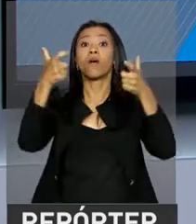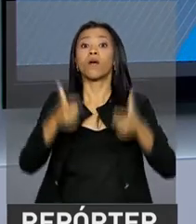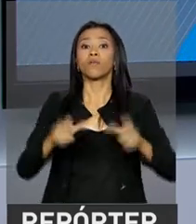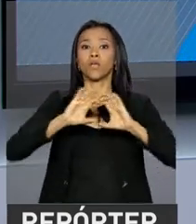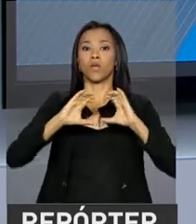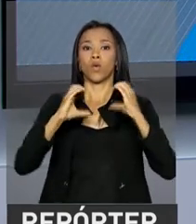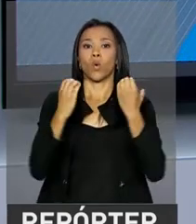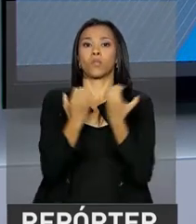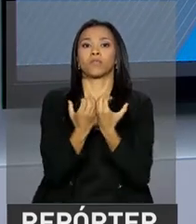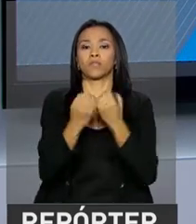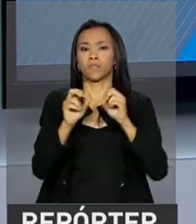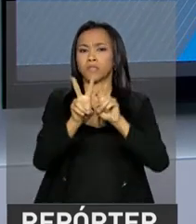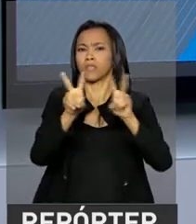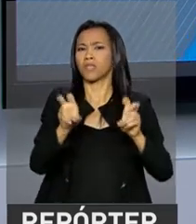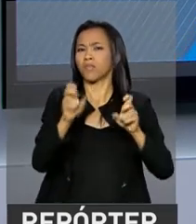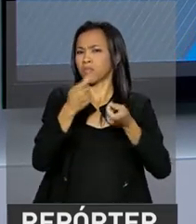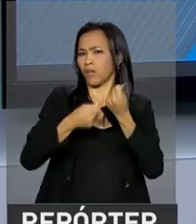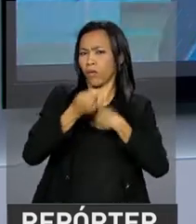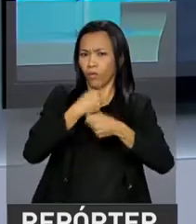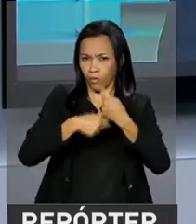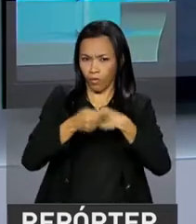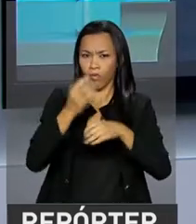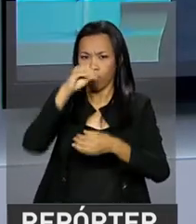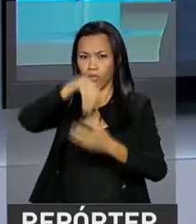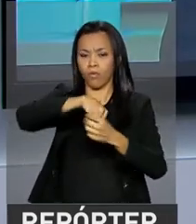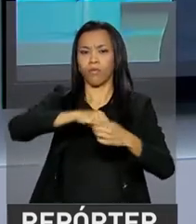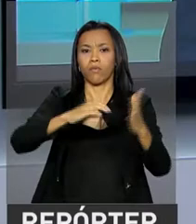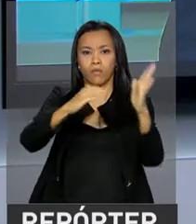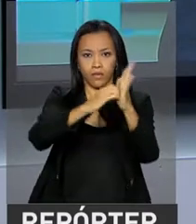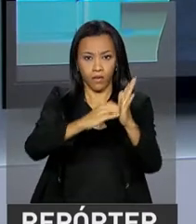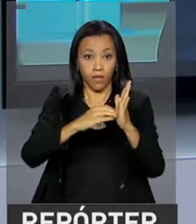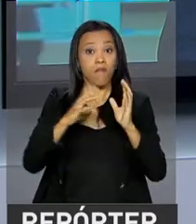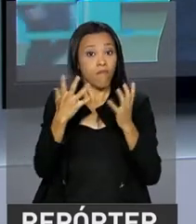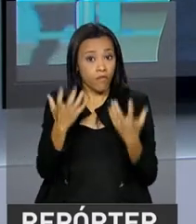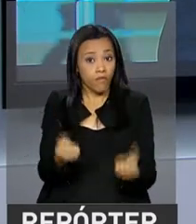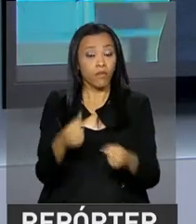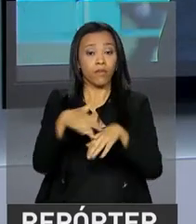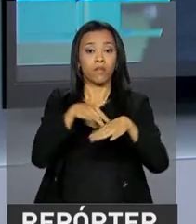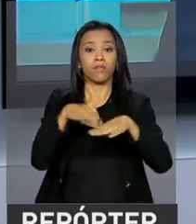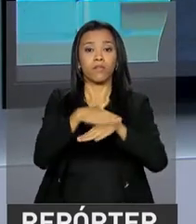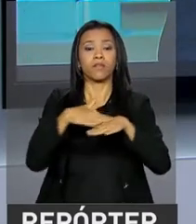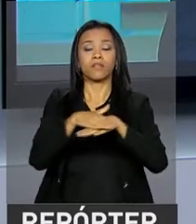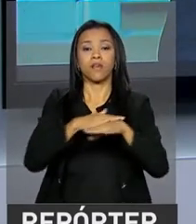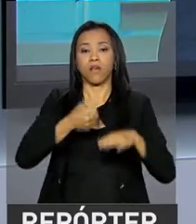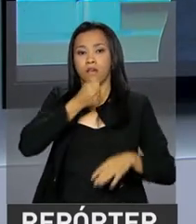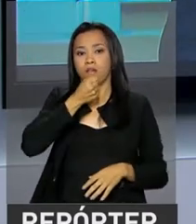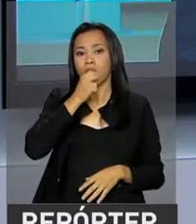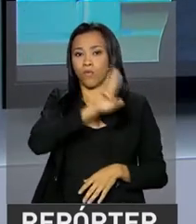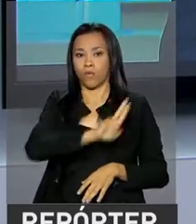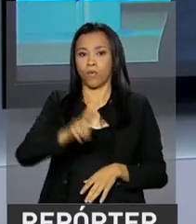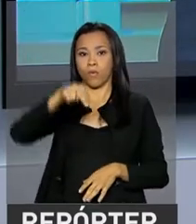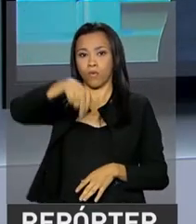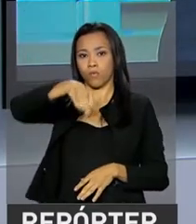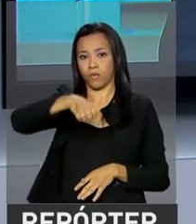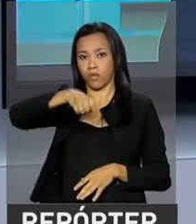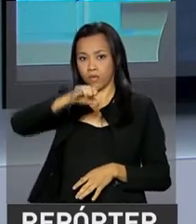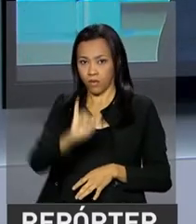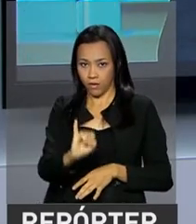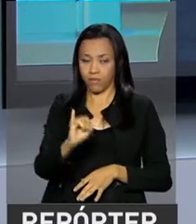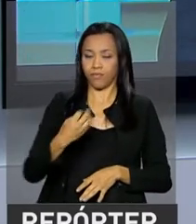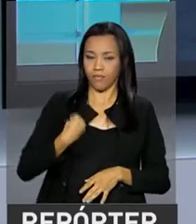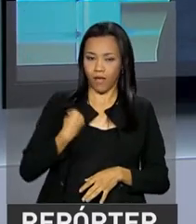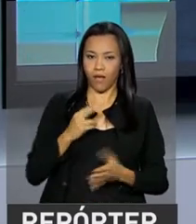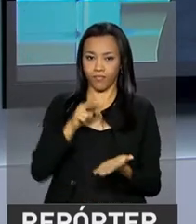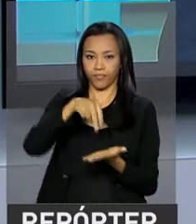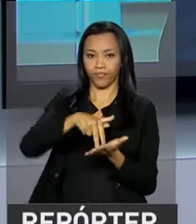Econômicos do Senado. Então vamos conversar com o repórter Ney Pereira, que tem as informações para a gente. está lá no Congresso Nacional. Oi,